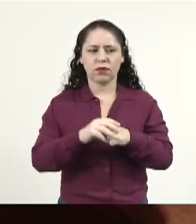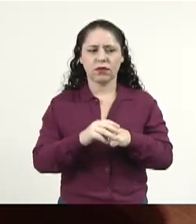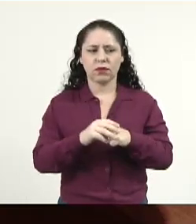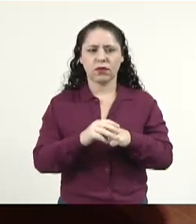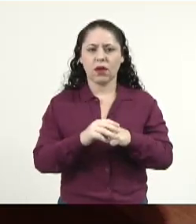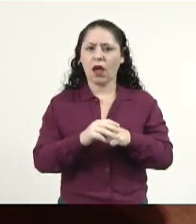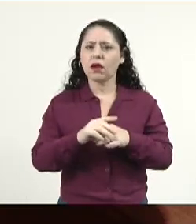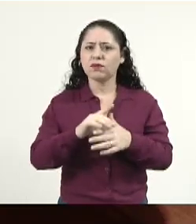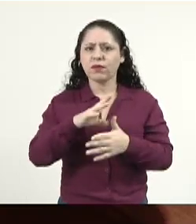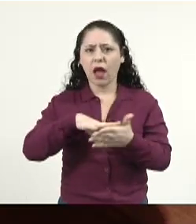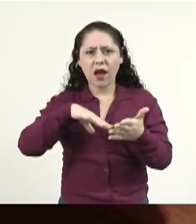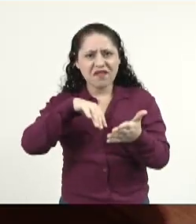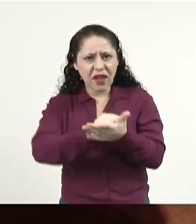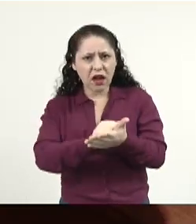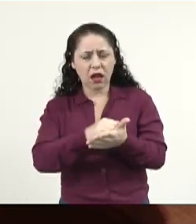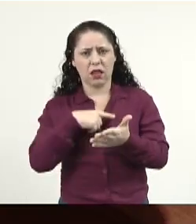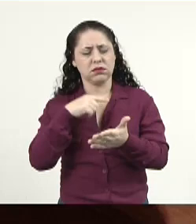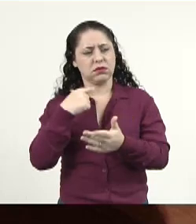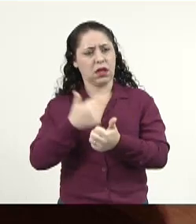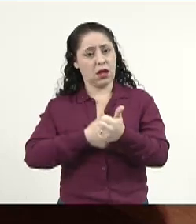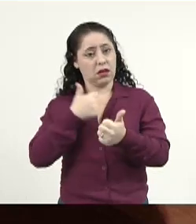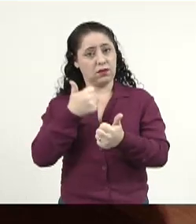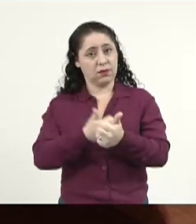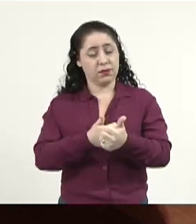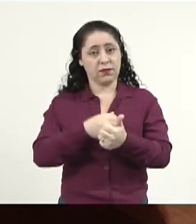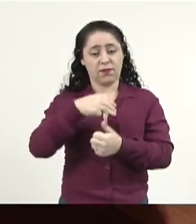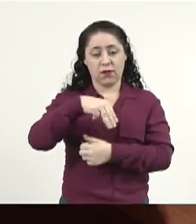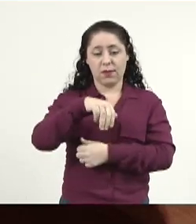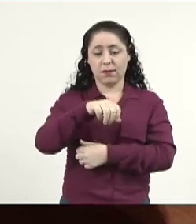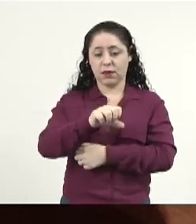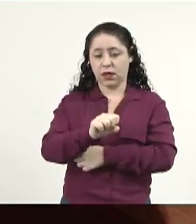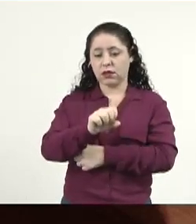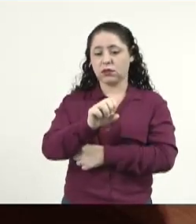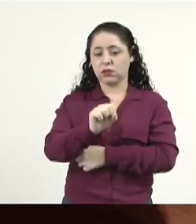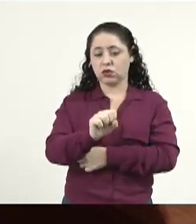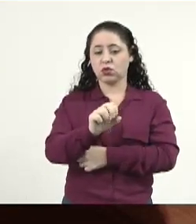se inscrever no MS supera.